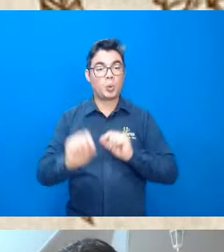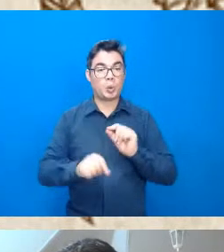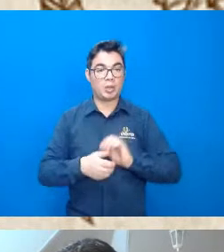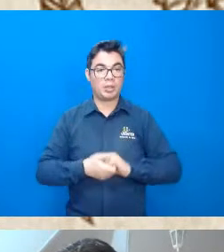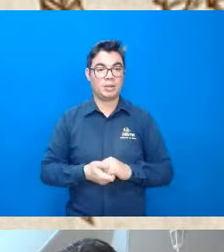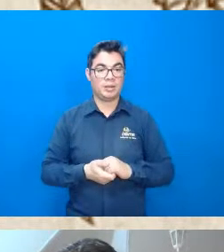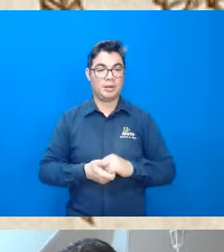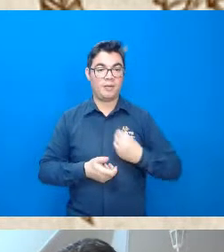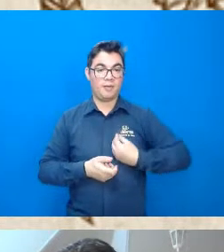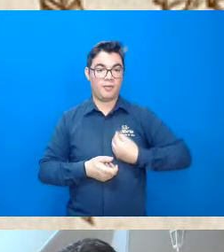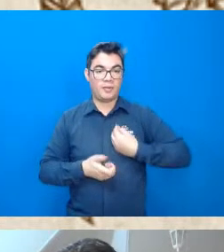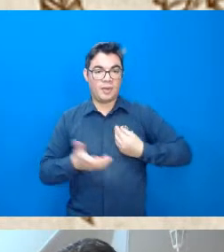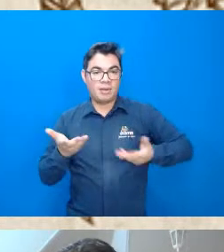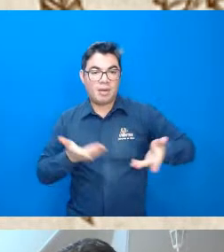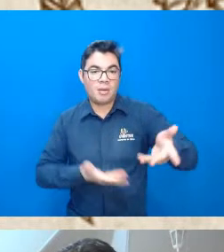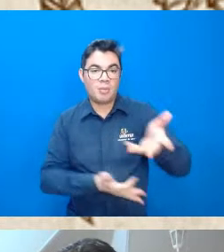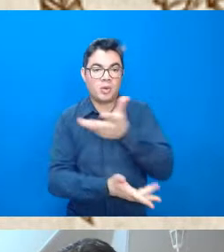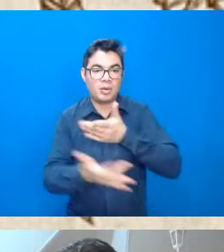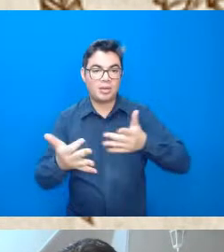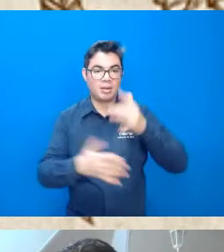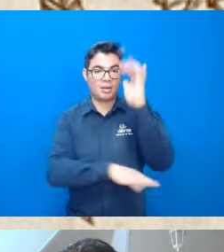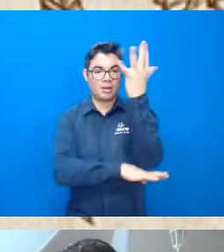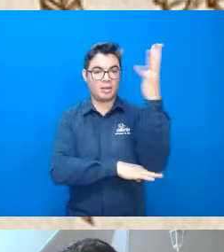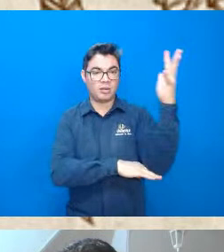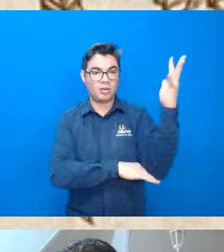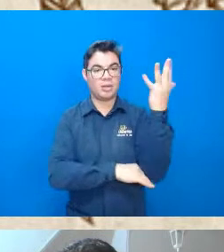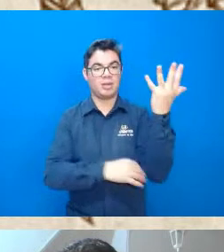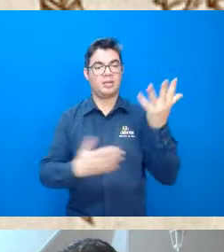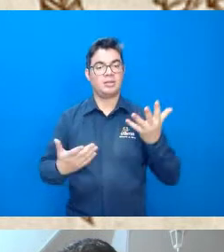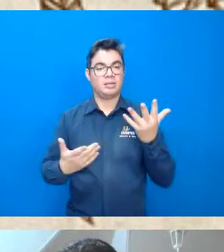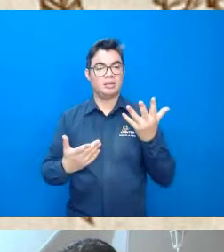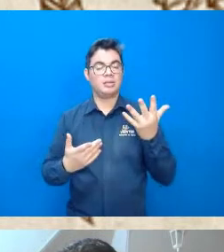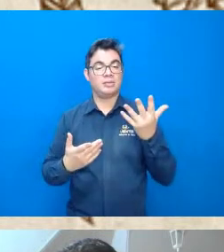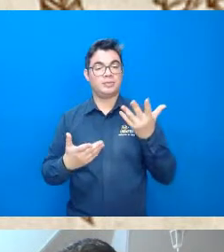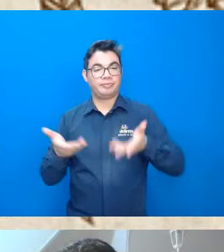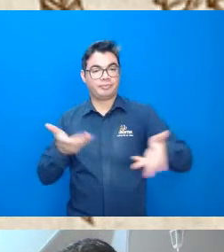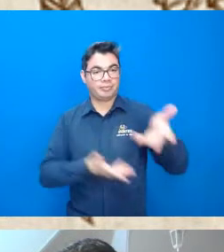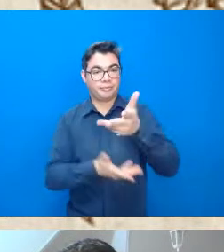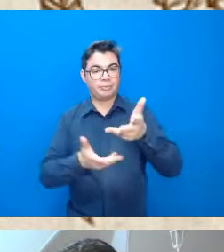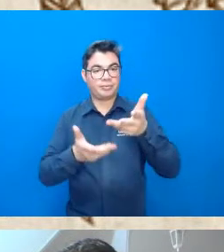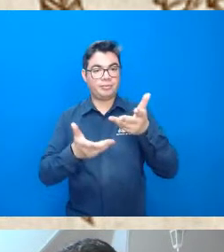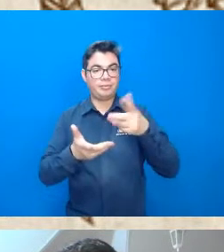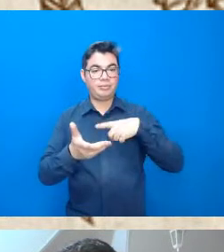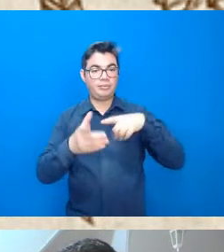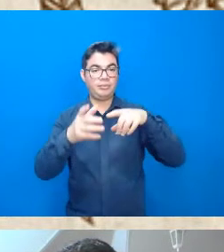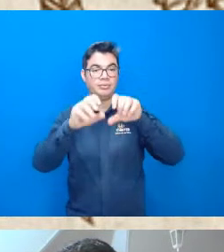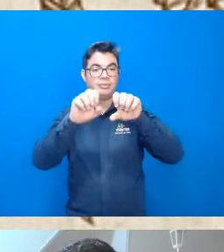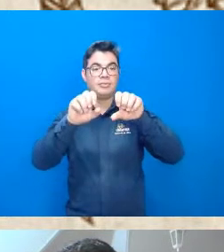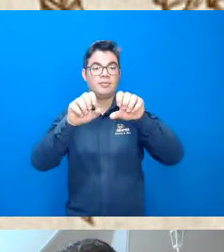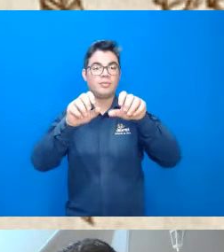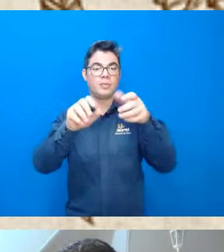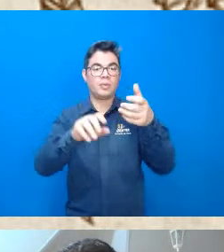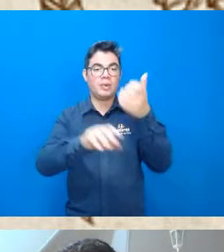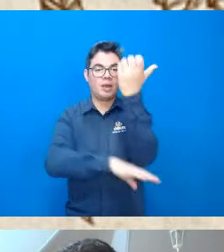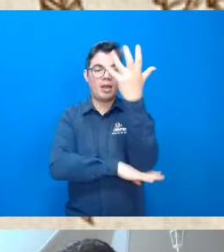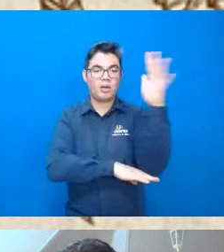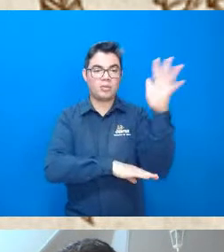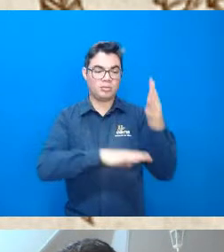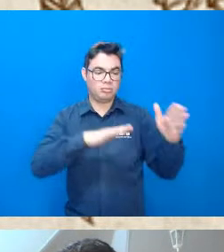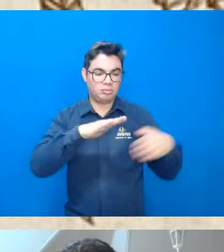viver em harmonia com a natureza enfim mantendo os ecossistemas dentro de um de uma